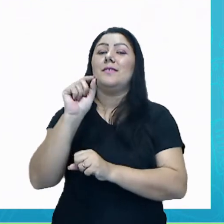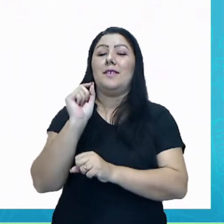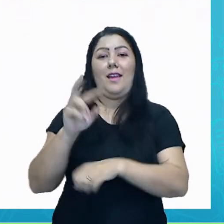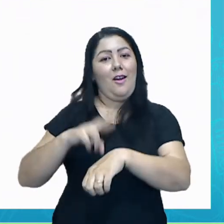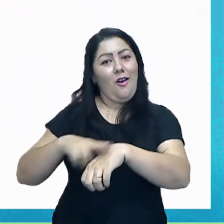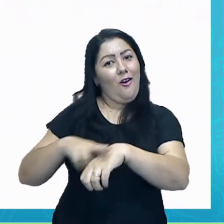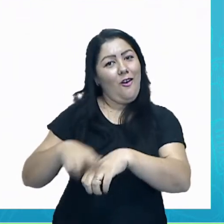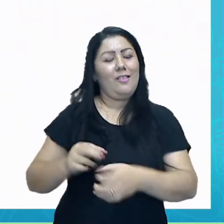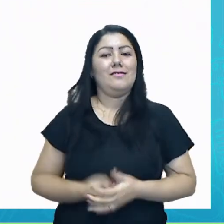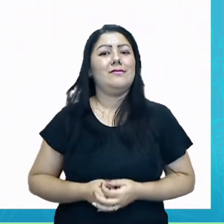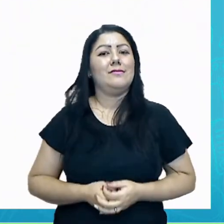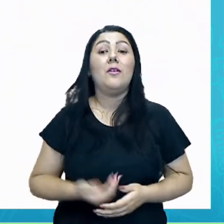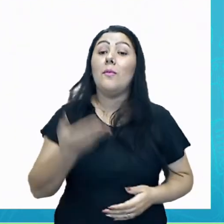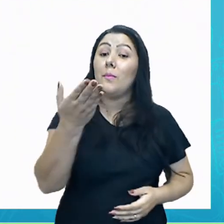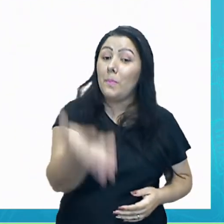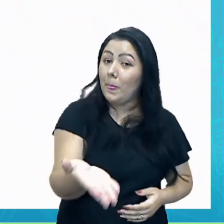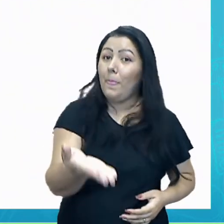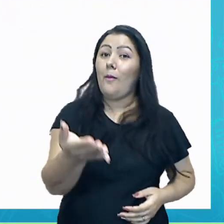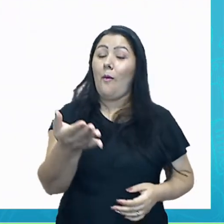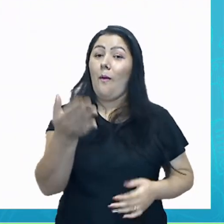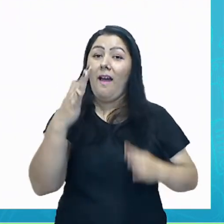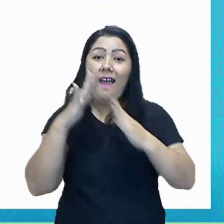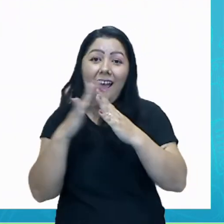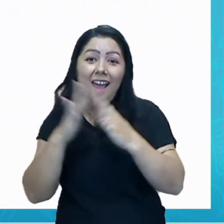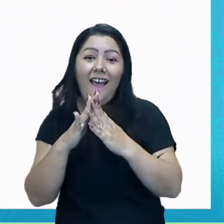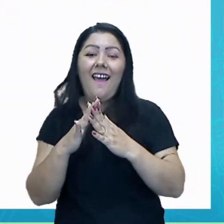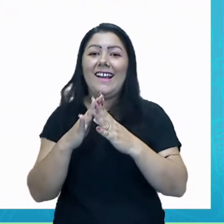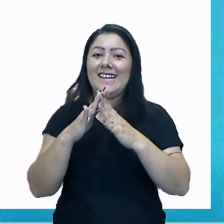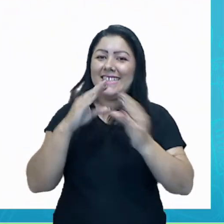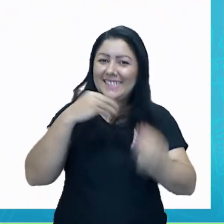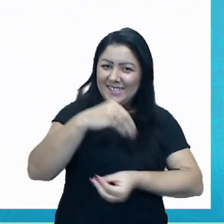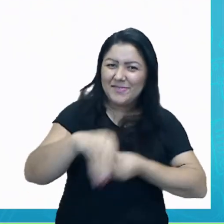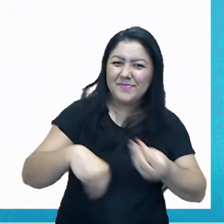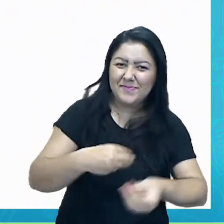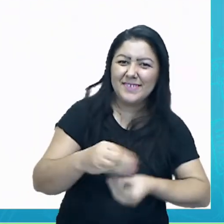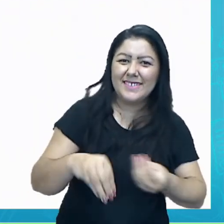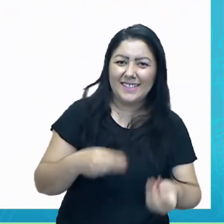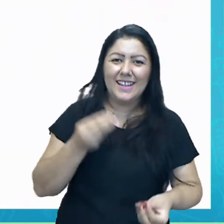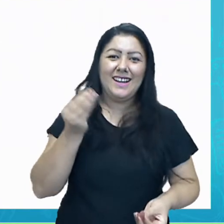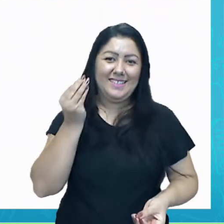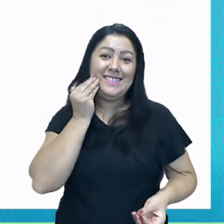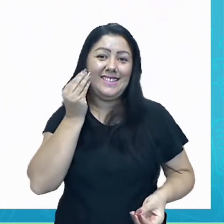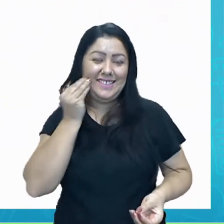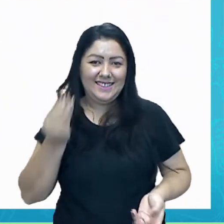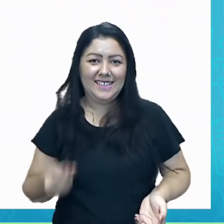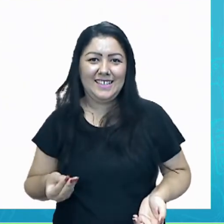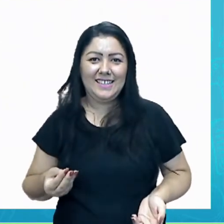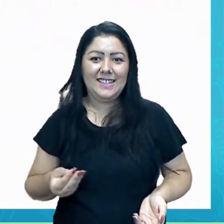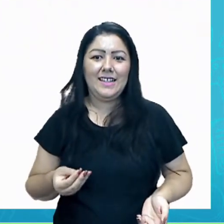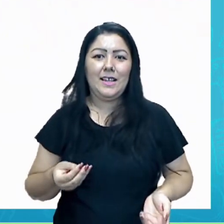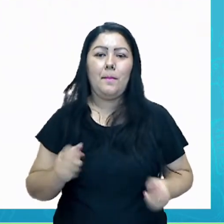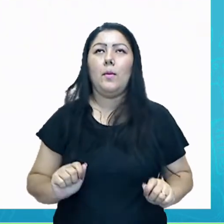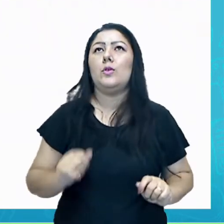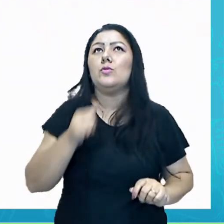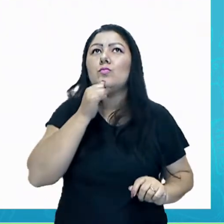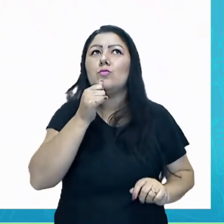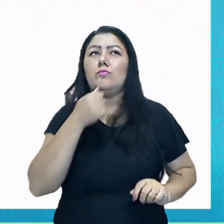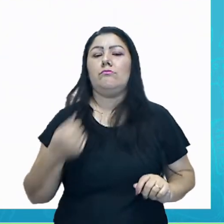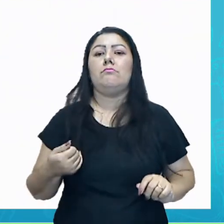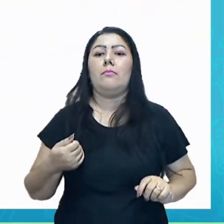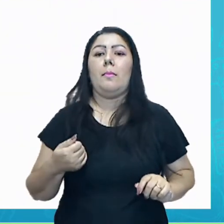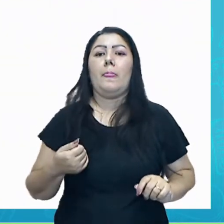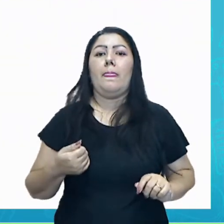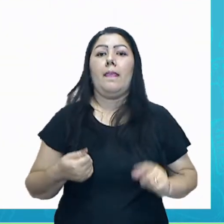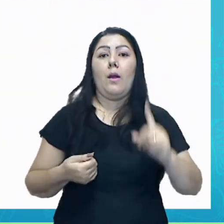experiência na sua casa, ou no ateliê, ou na escola, se você pegar só, por exemplo, o azul e colocar só